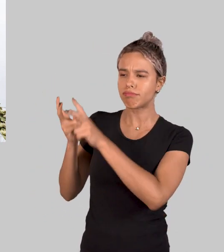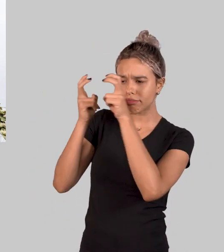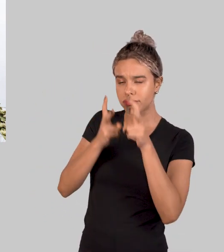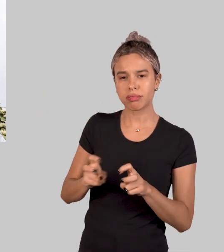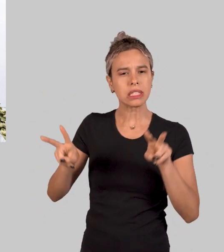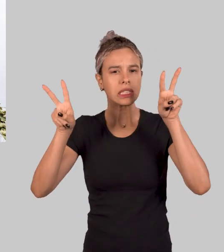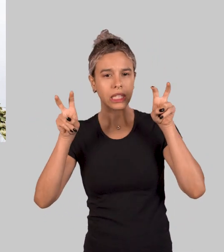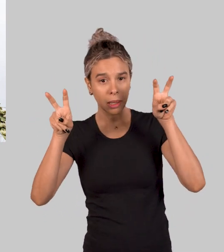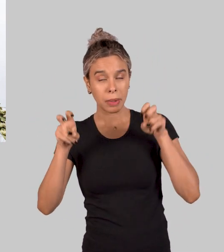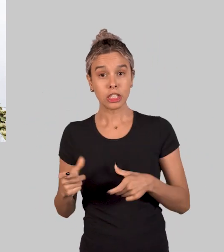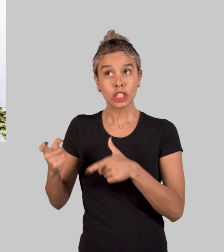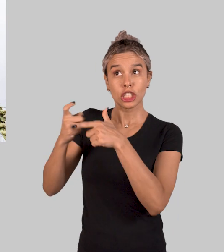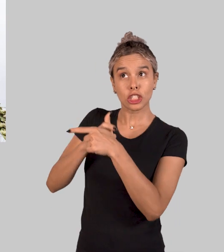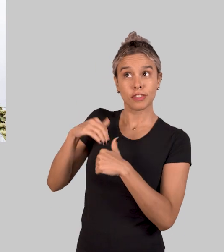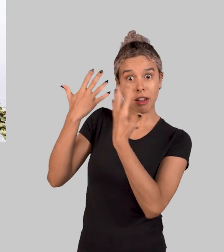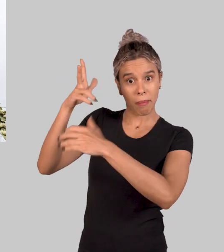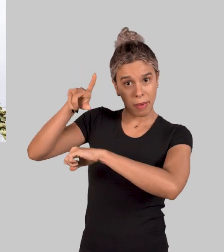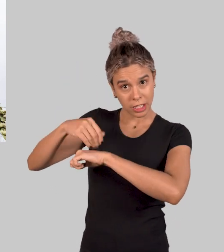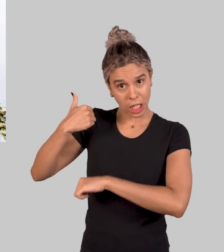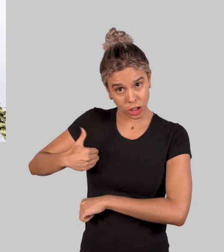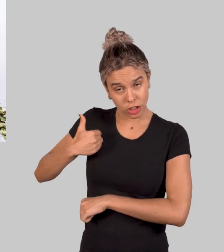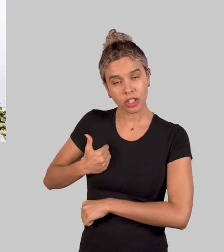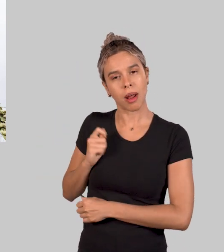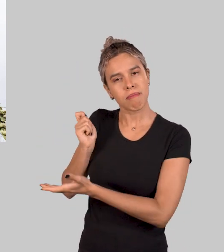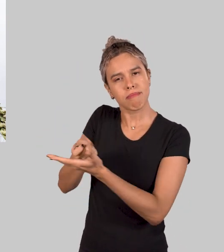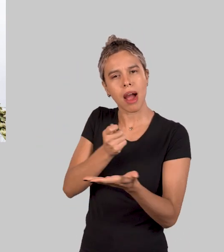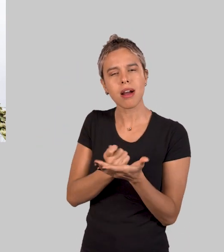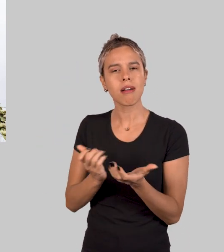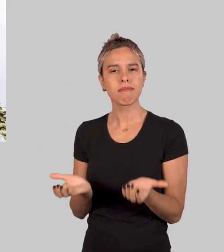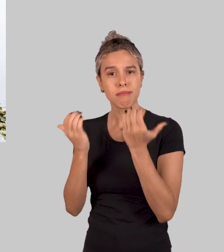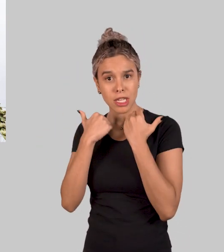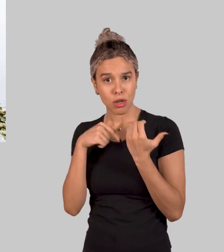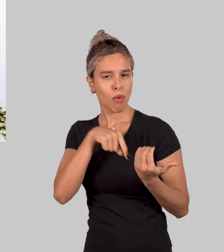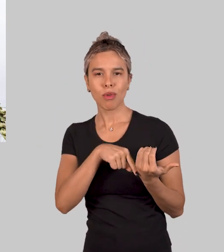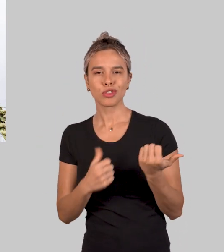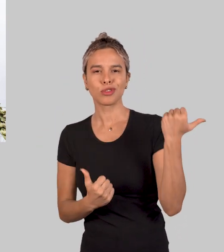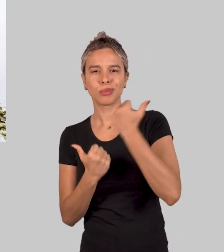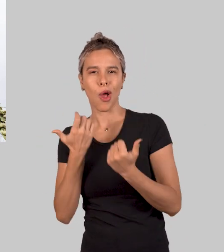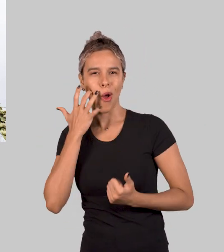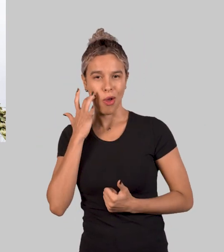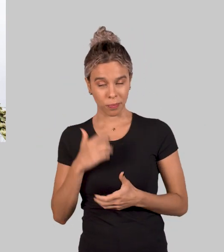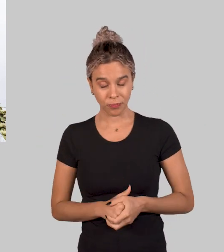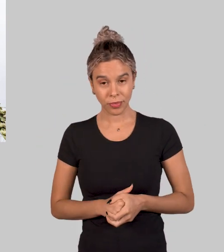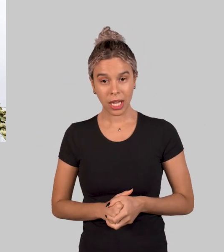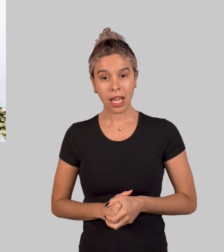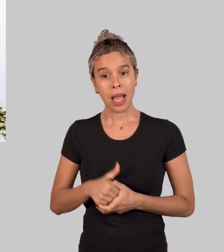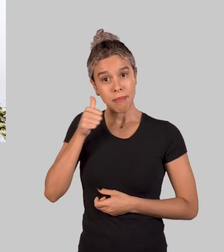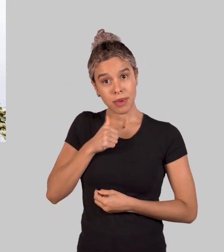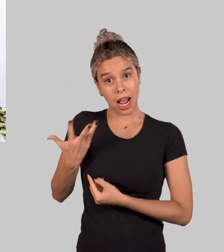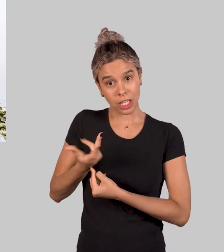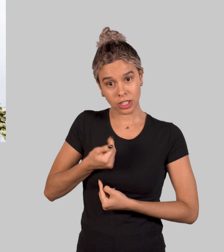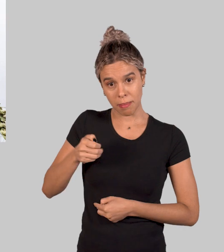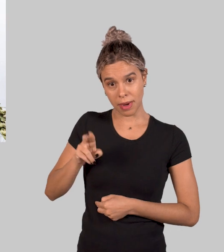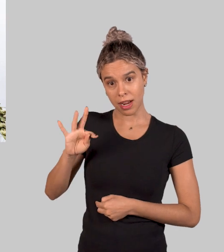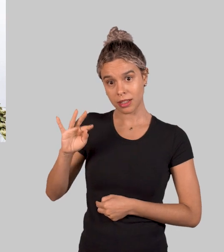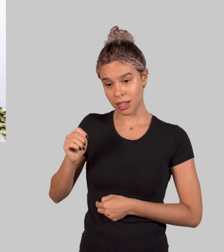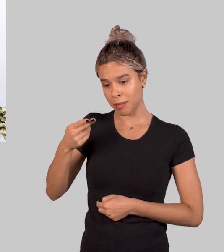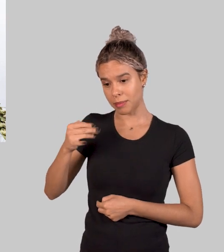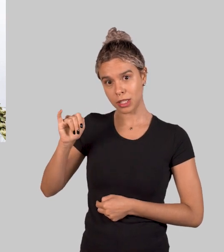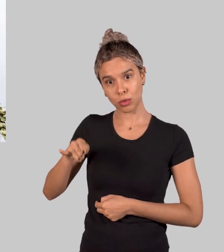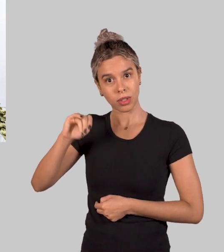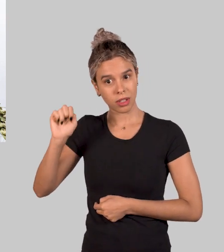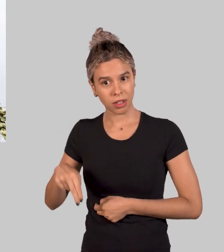intitulada O Pagamento da Dívida Externa Argentina com Milho, o Ouro Latino-Americano, feita por Marta Minuhi em 1985.